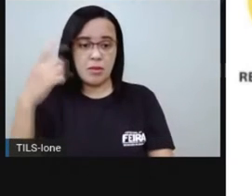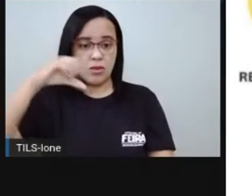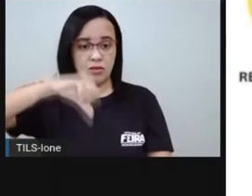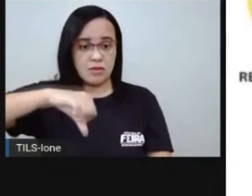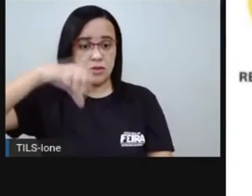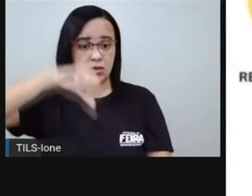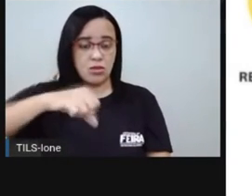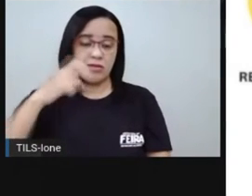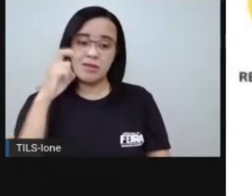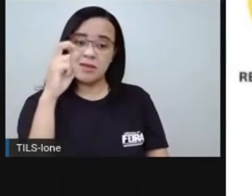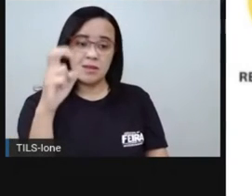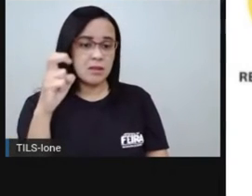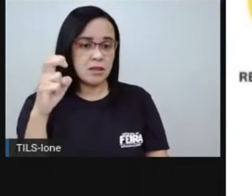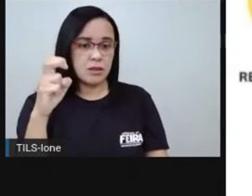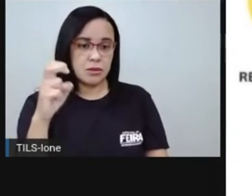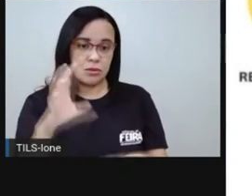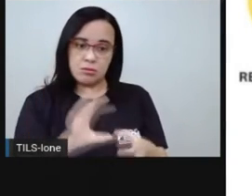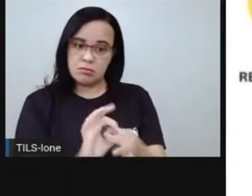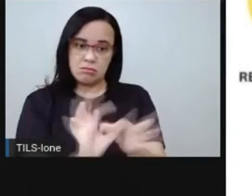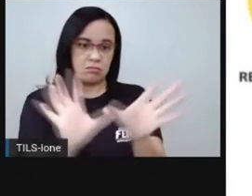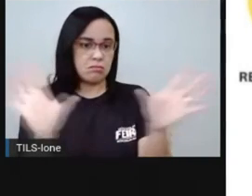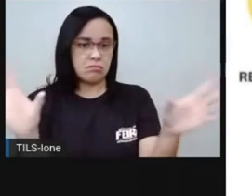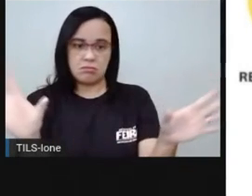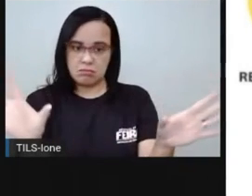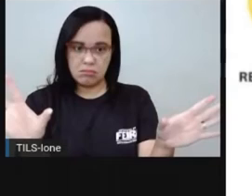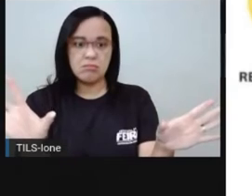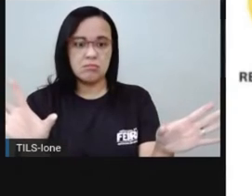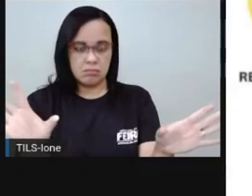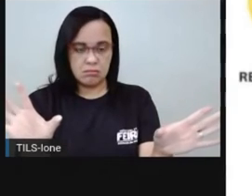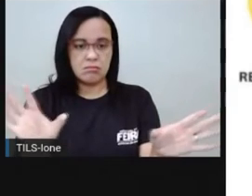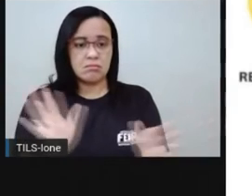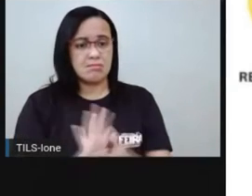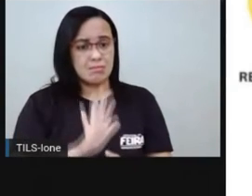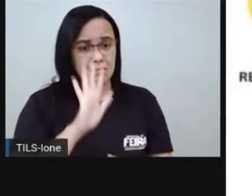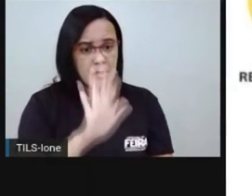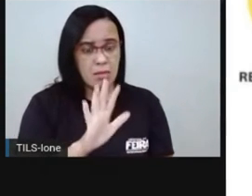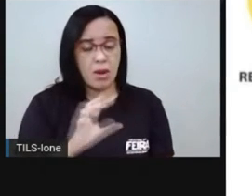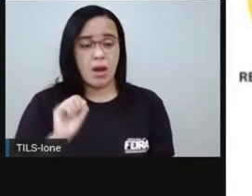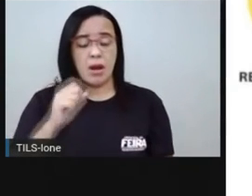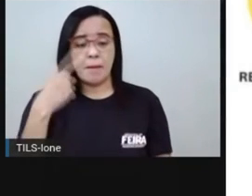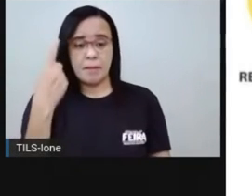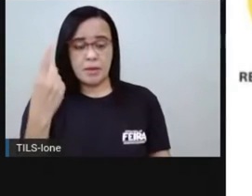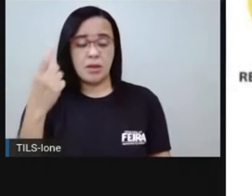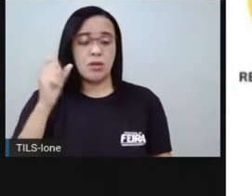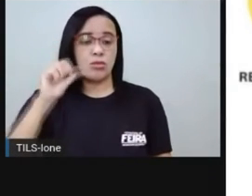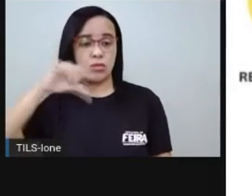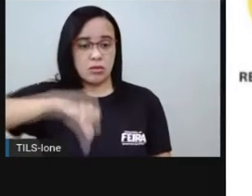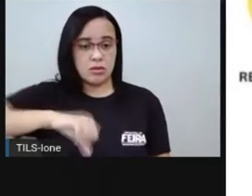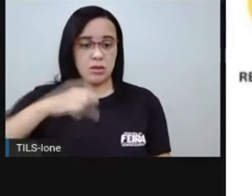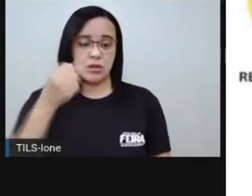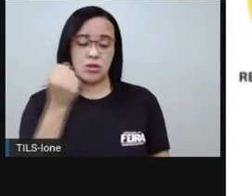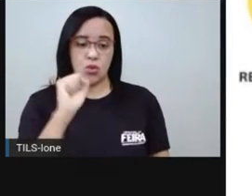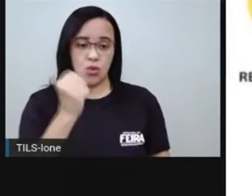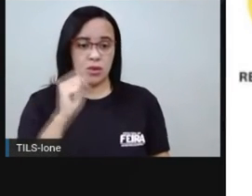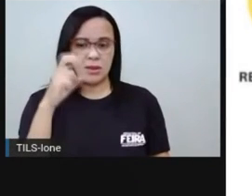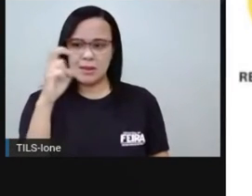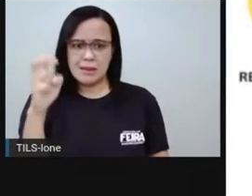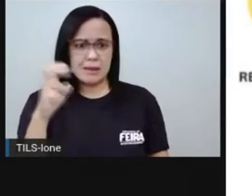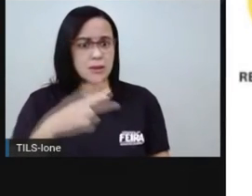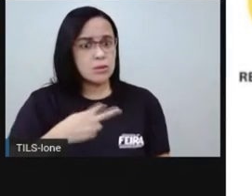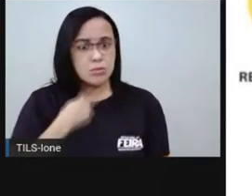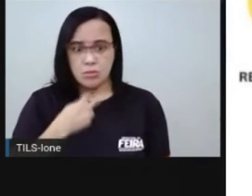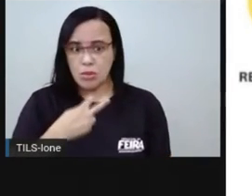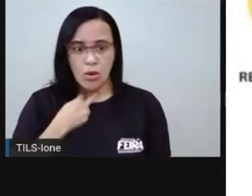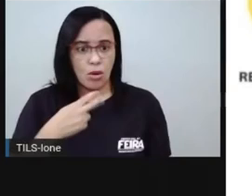Em 1985, a gente ainda não pôde escolher os nossos representantes, era preciso